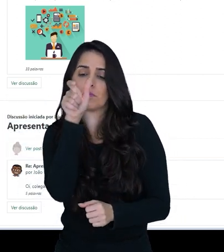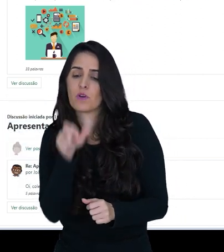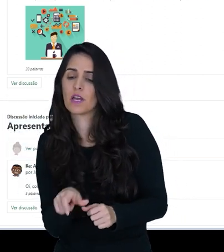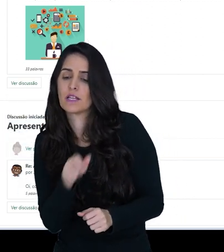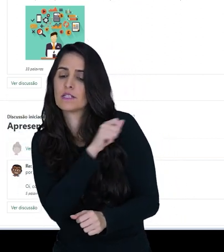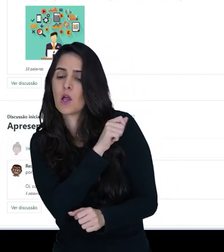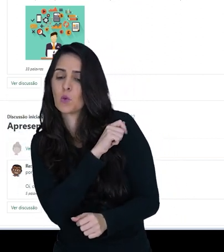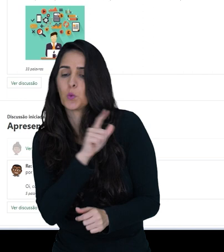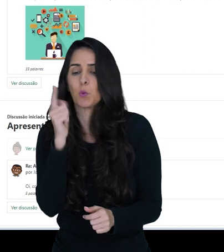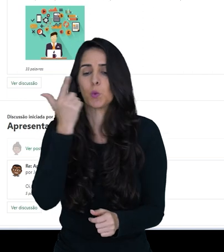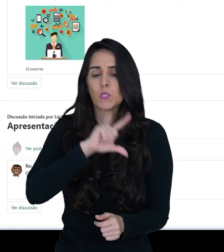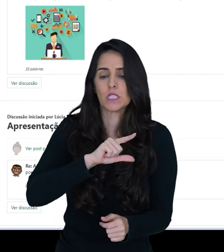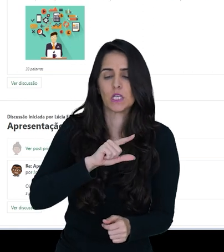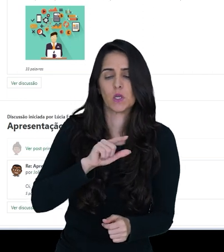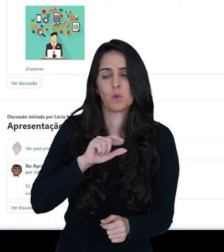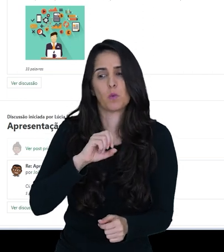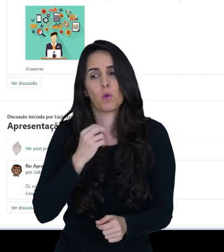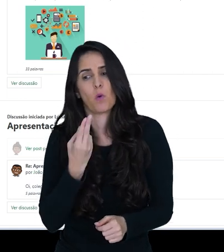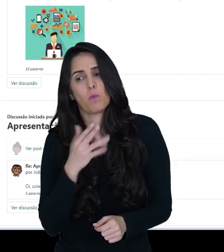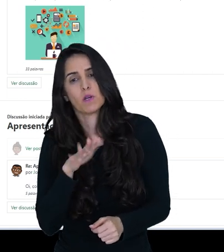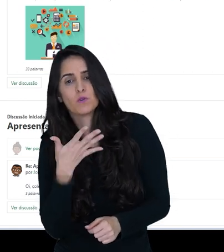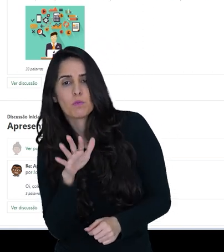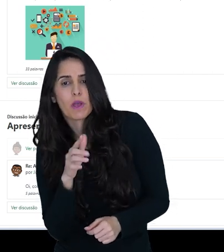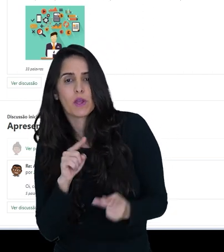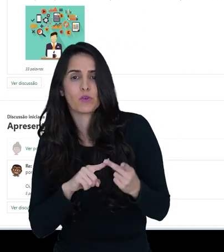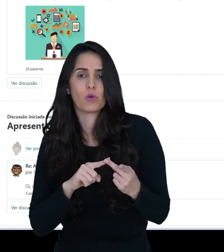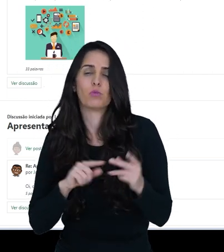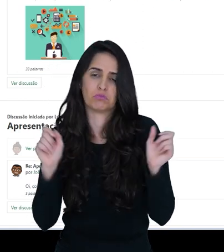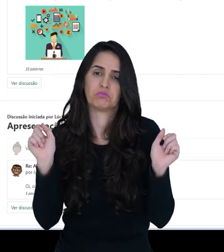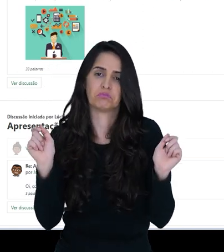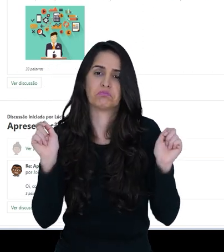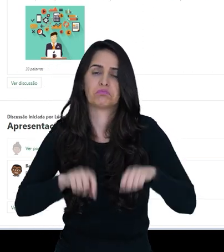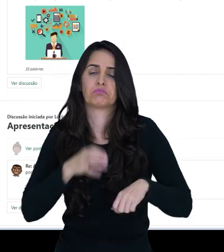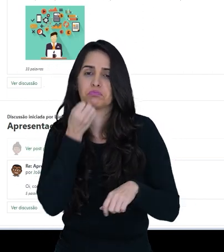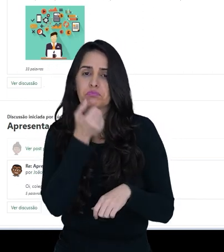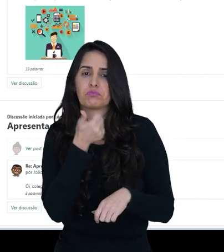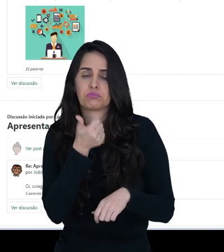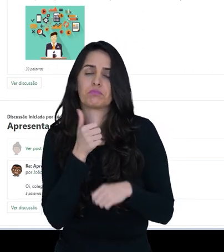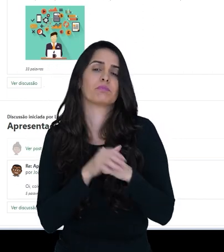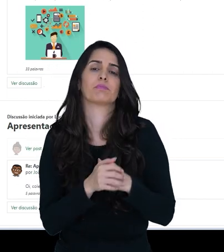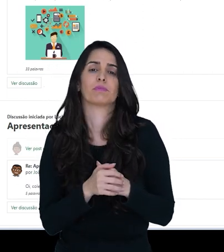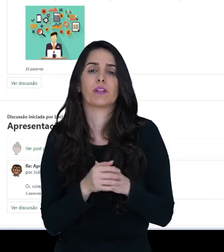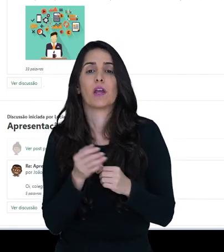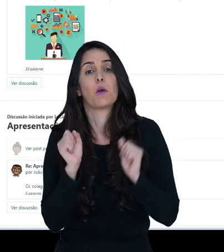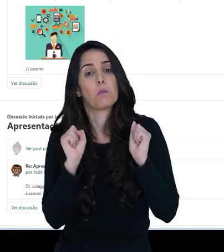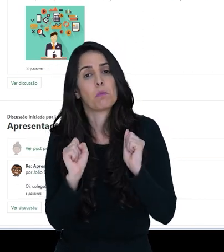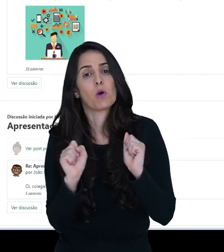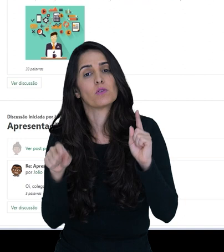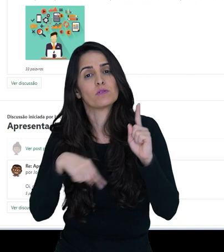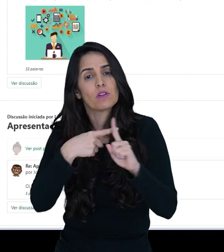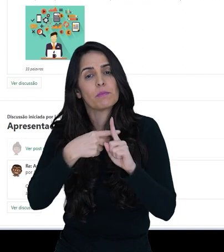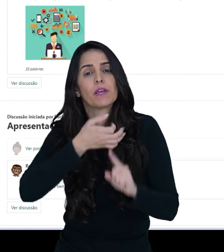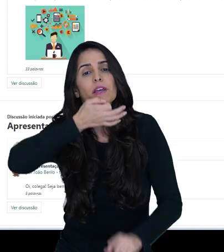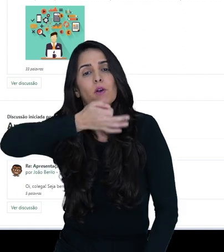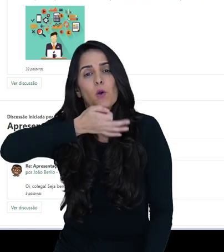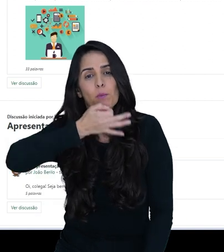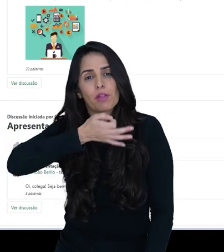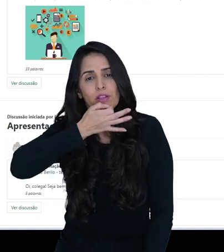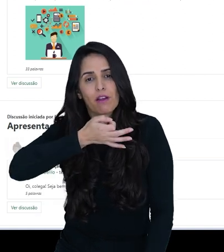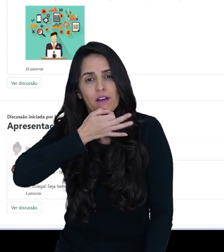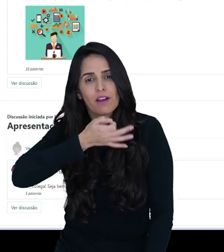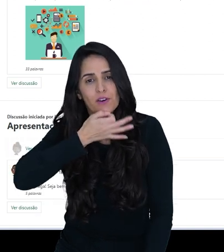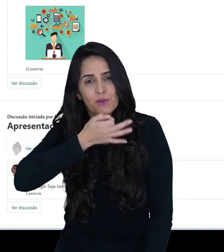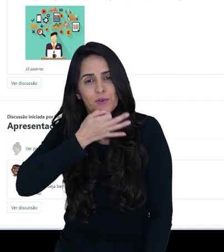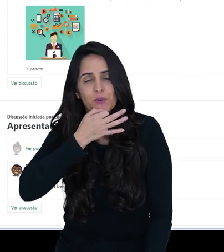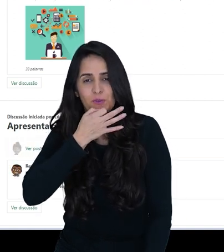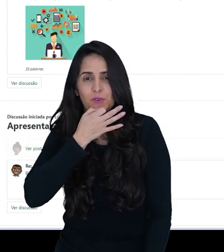não atendeu, atendeu parcialmente, atendeu plenamente e ainda posso também colocar um comentário